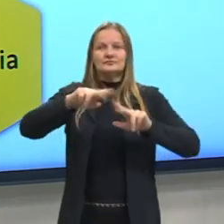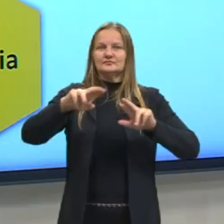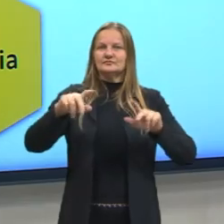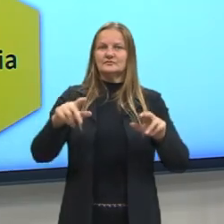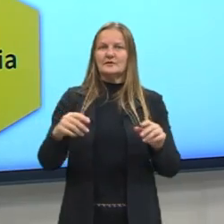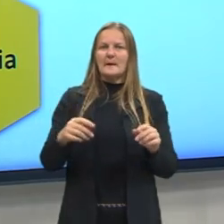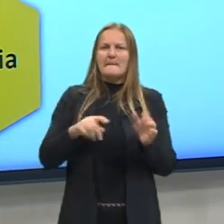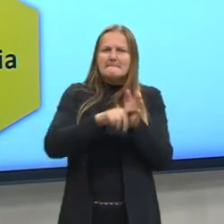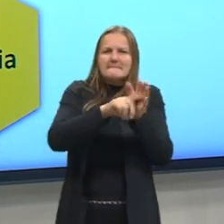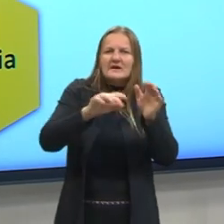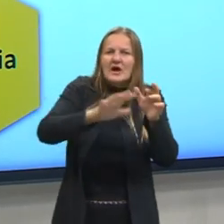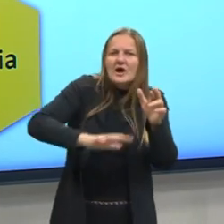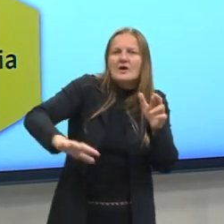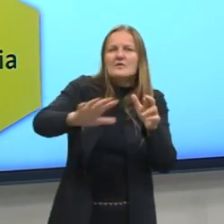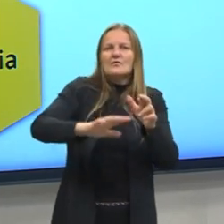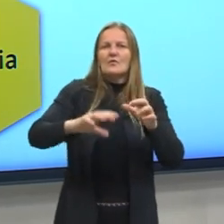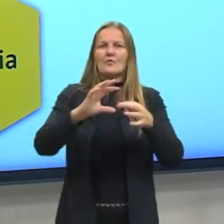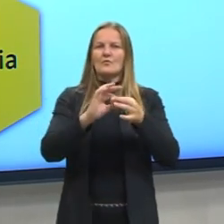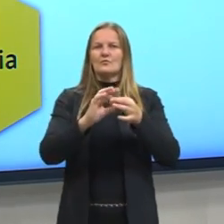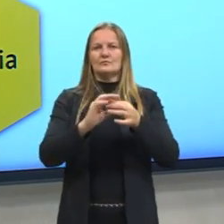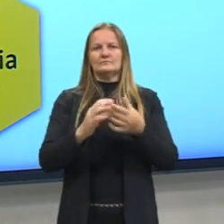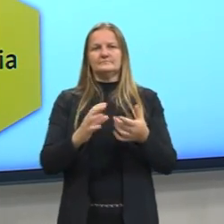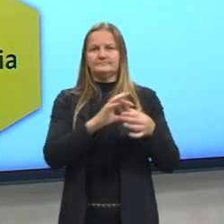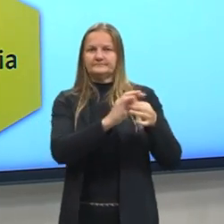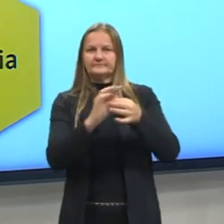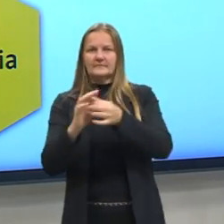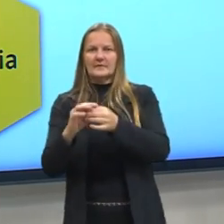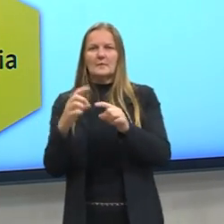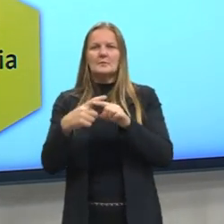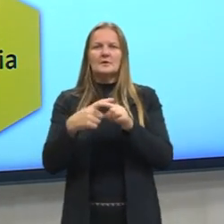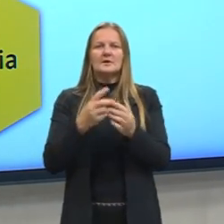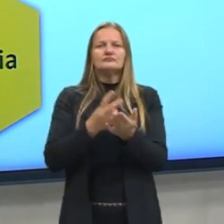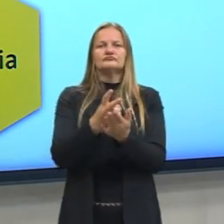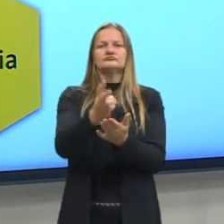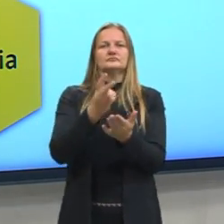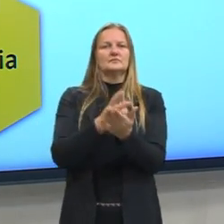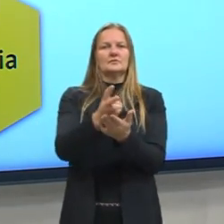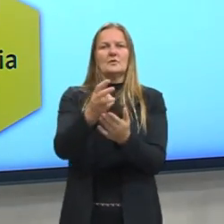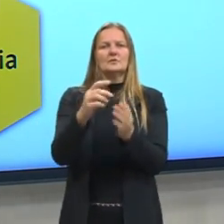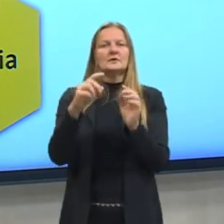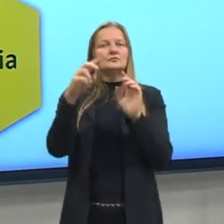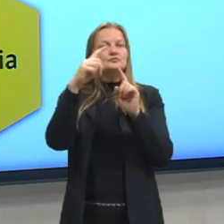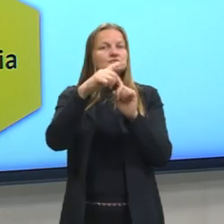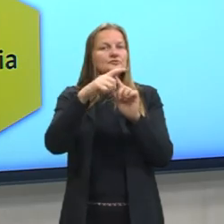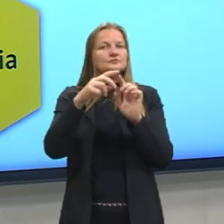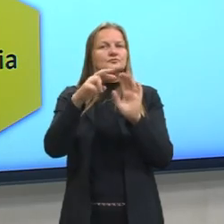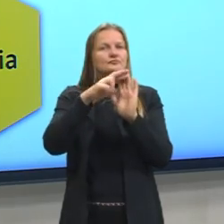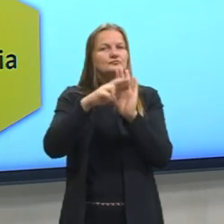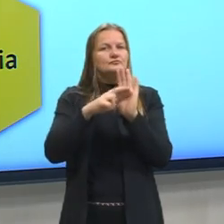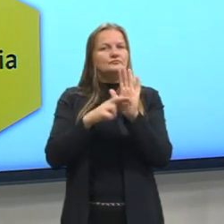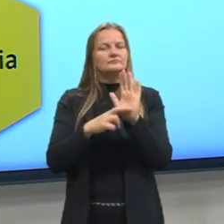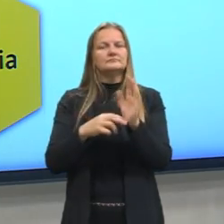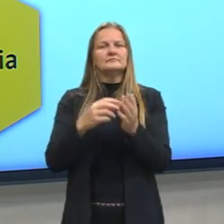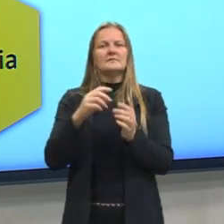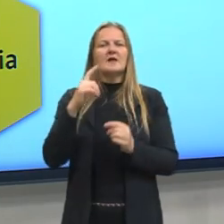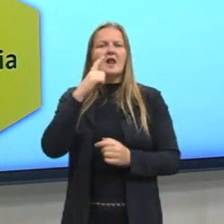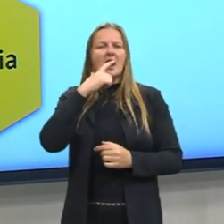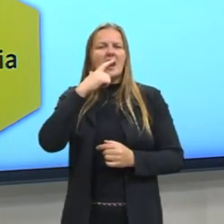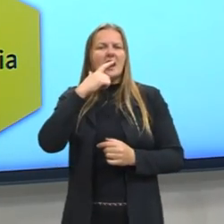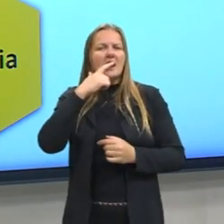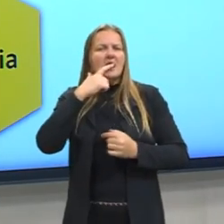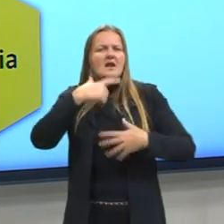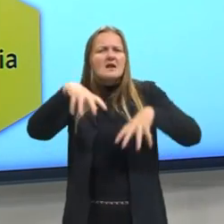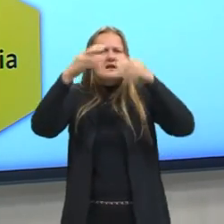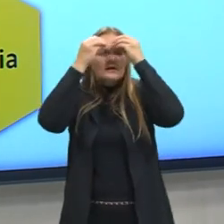ligado àquela determinada esfera. Por que ele é relativamente estável? Porque ele vai refletir a linguagem e os